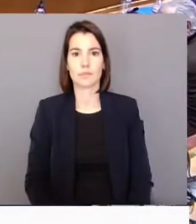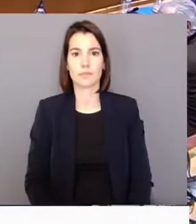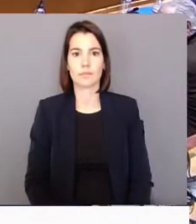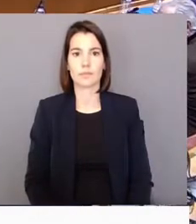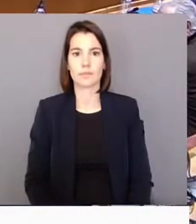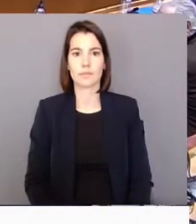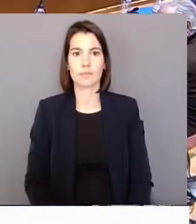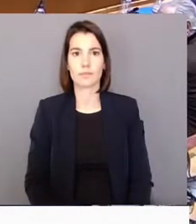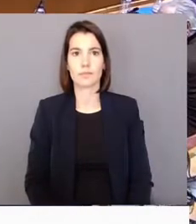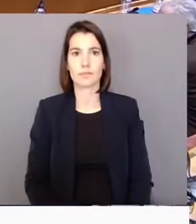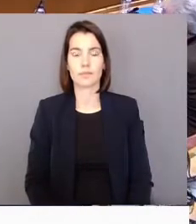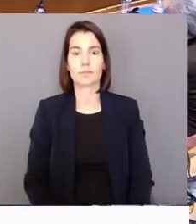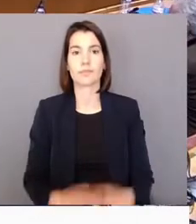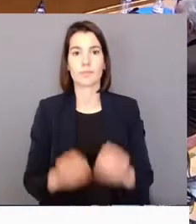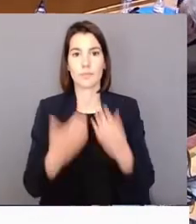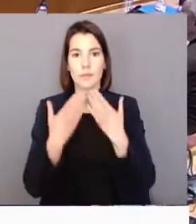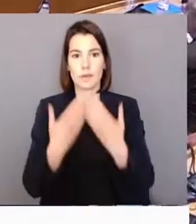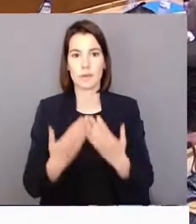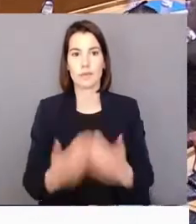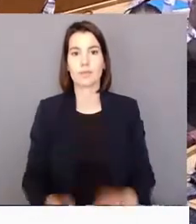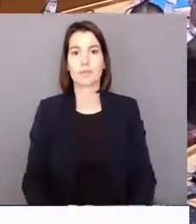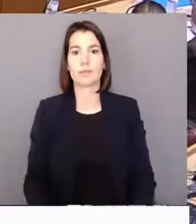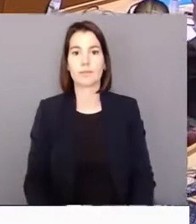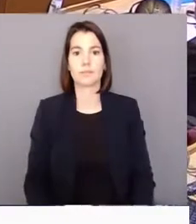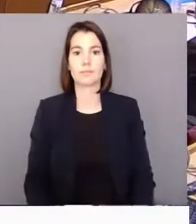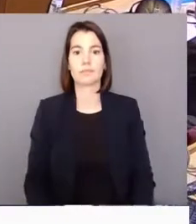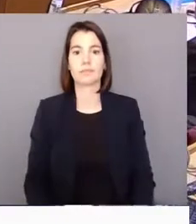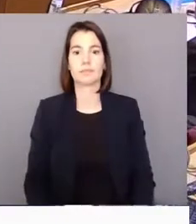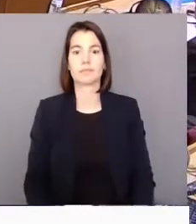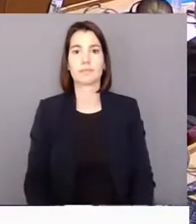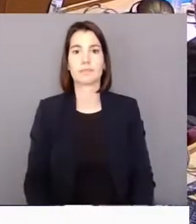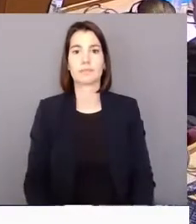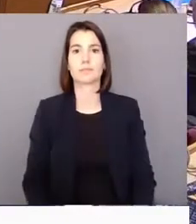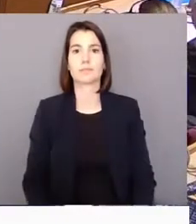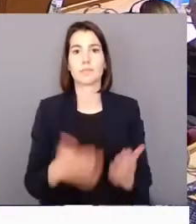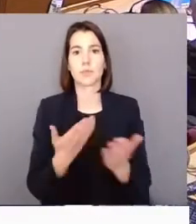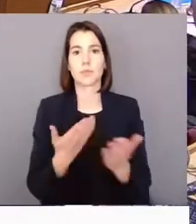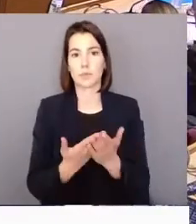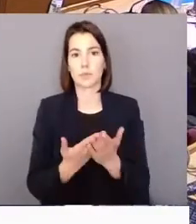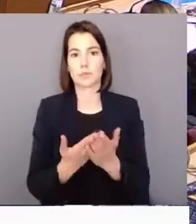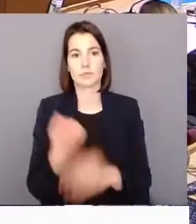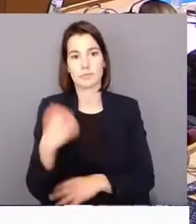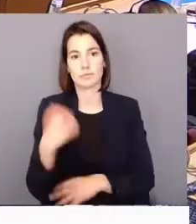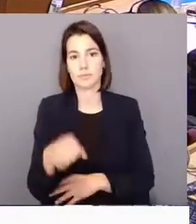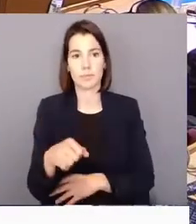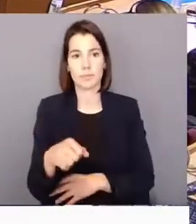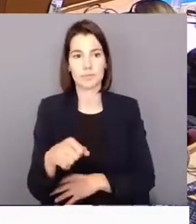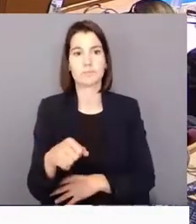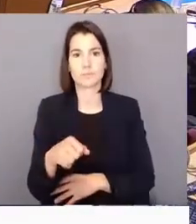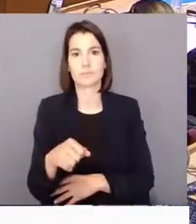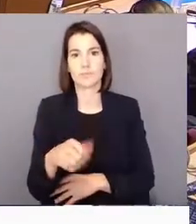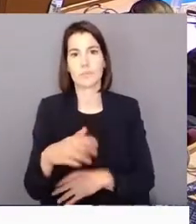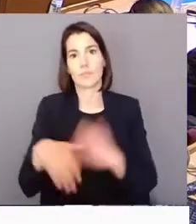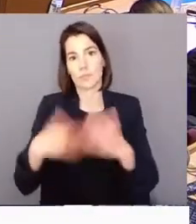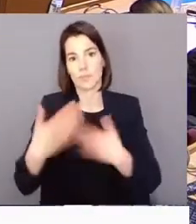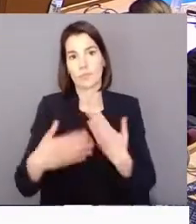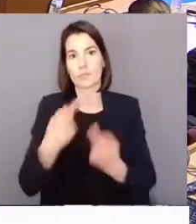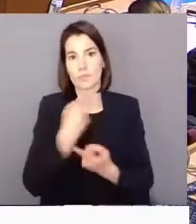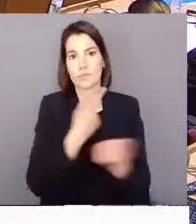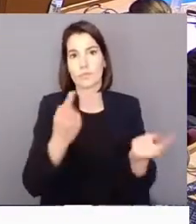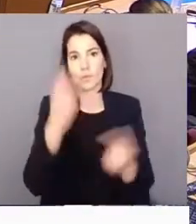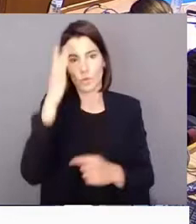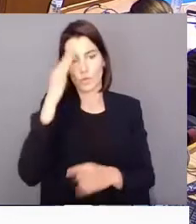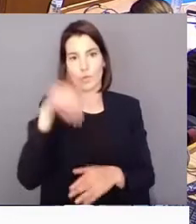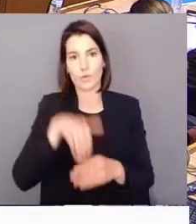Muito obrigada. A proposta está, portanto, recusada e oportunamente direi o número de votos. Sra. Deputada